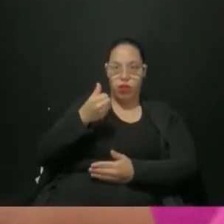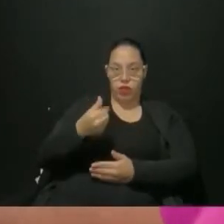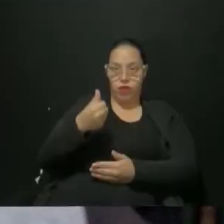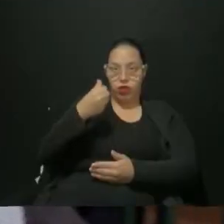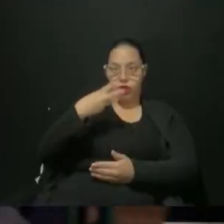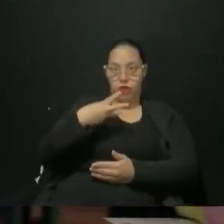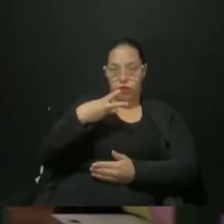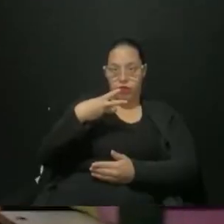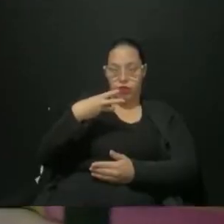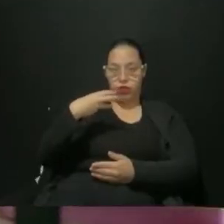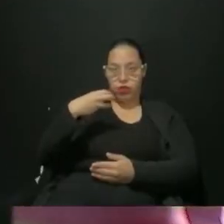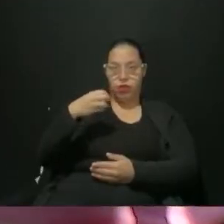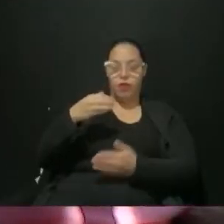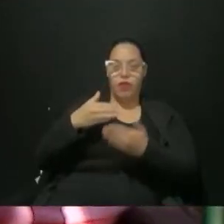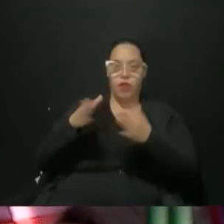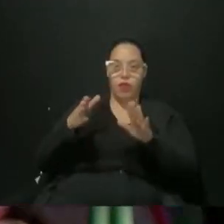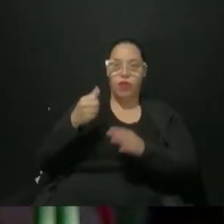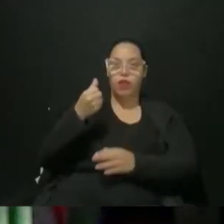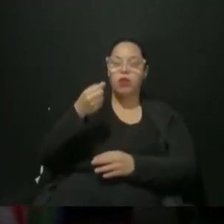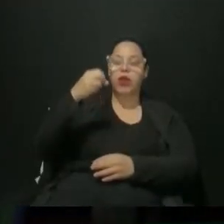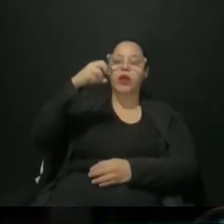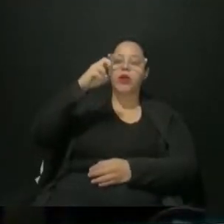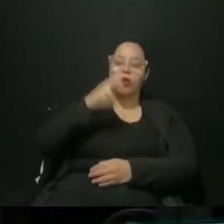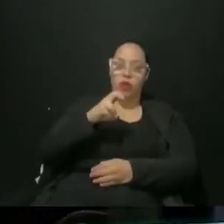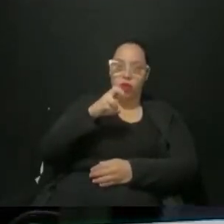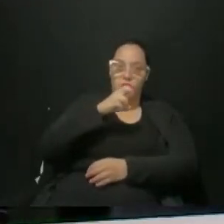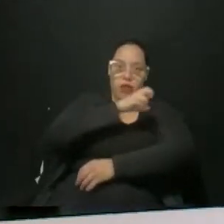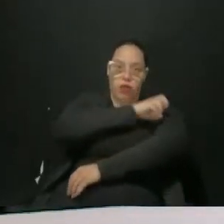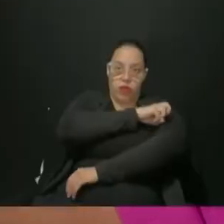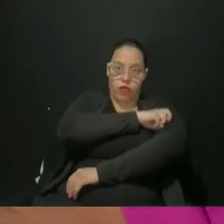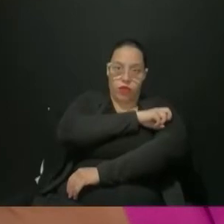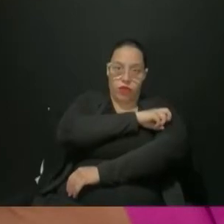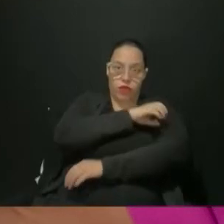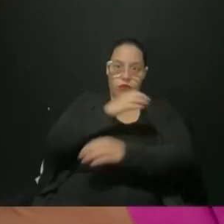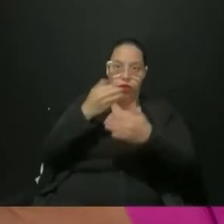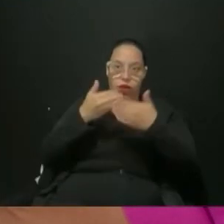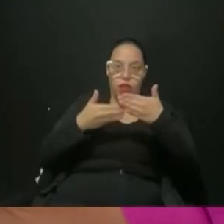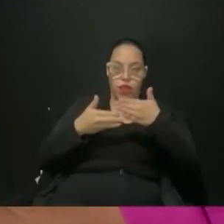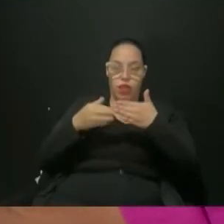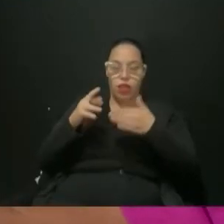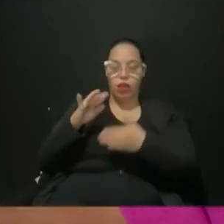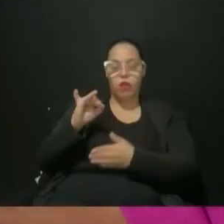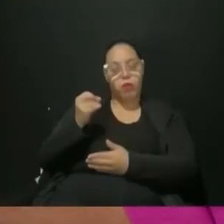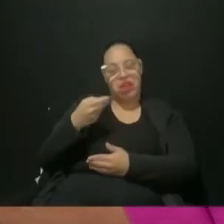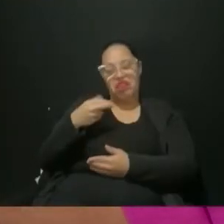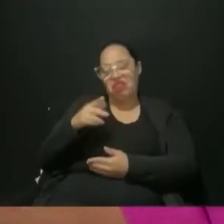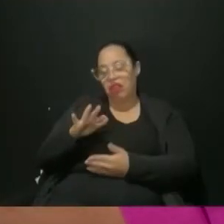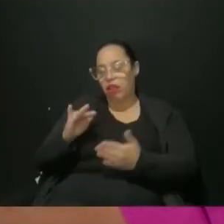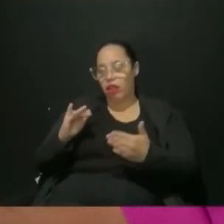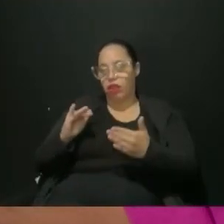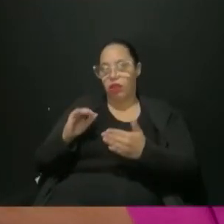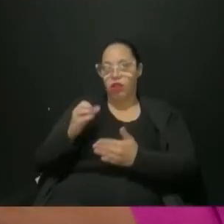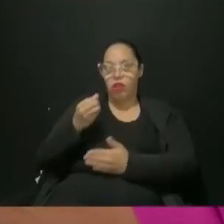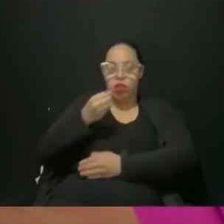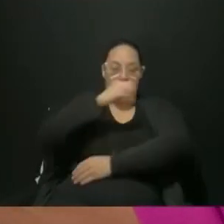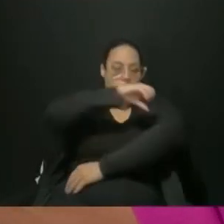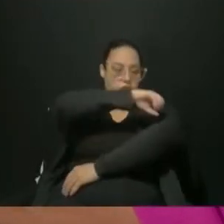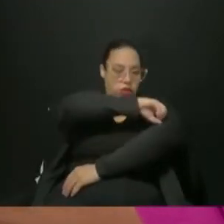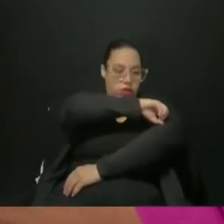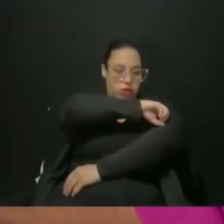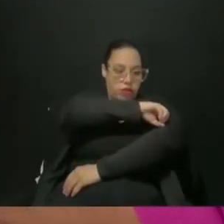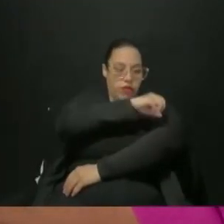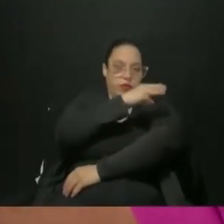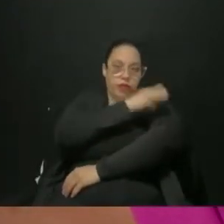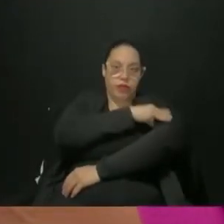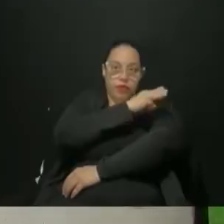do 9. Está aberto para os anos iniciais, de primeiro ao quinto ano, tanto para período integral quanto parcial. Sexto ao nono,